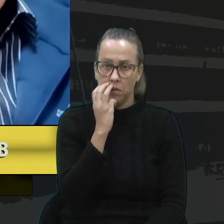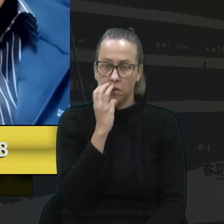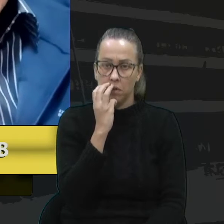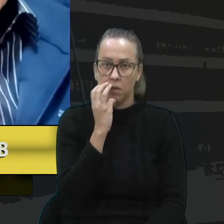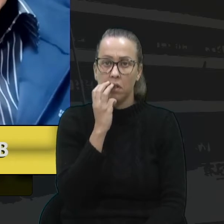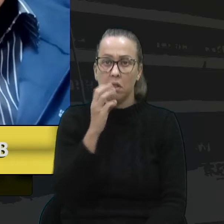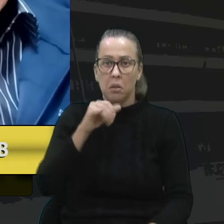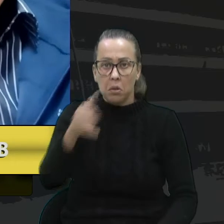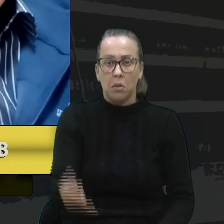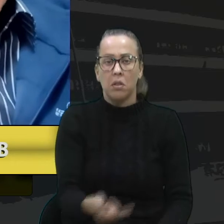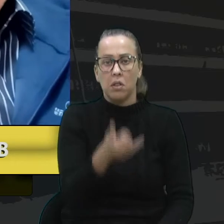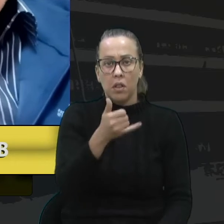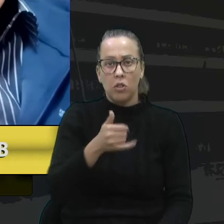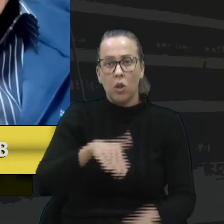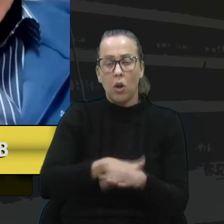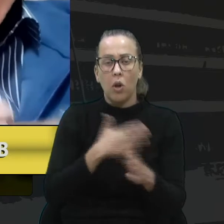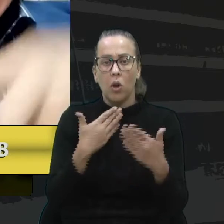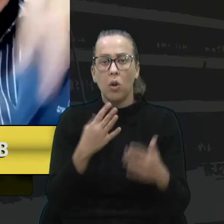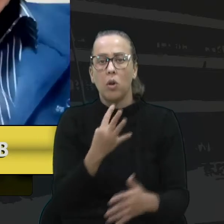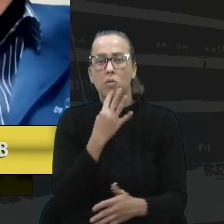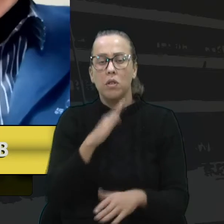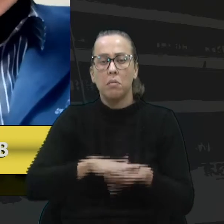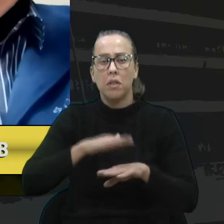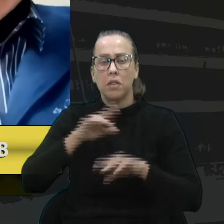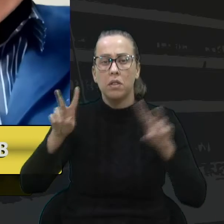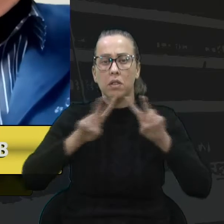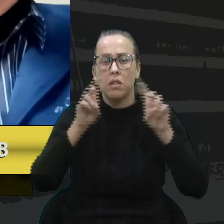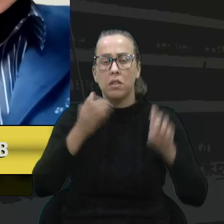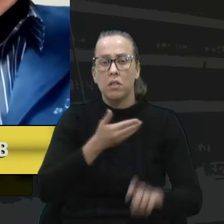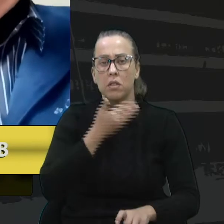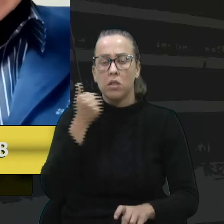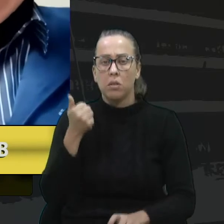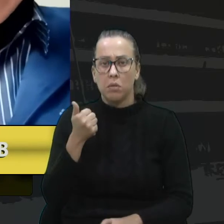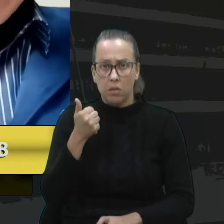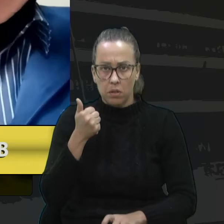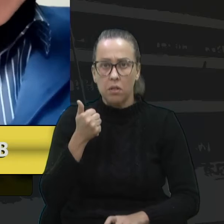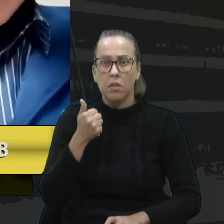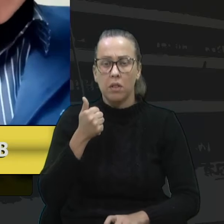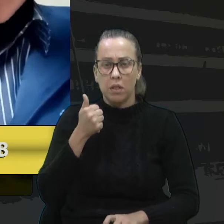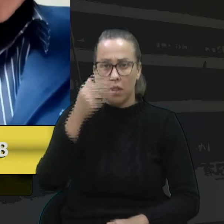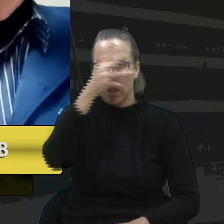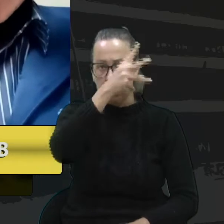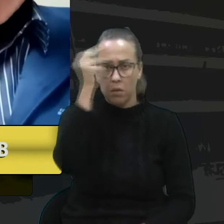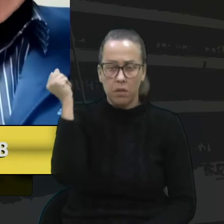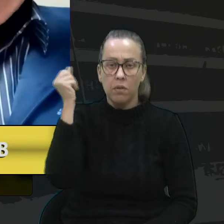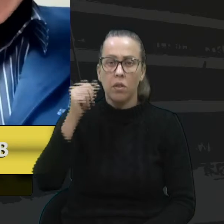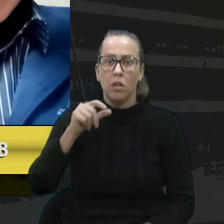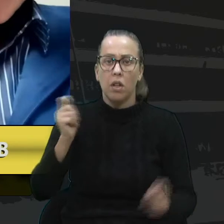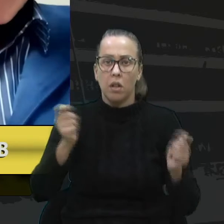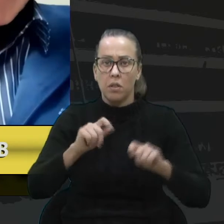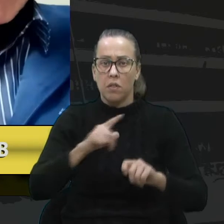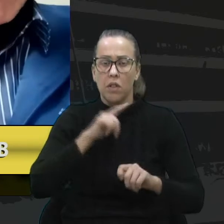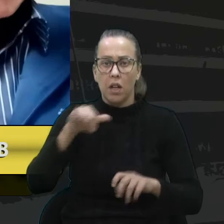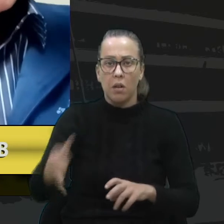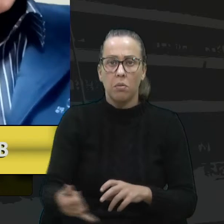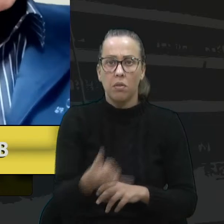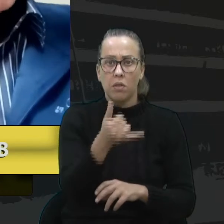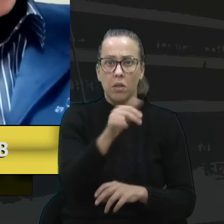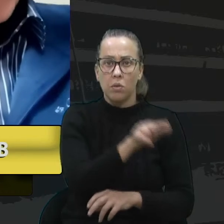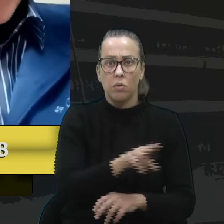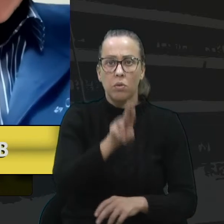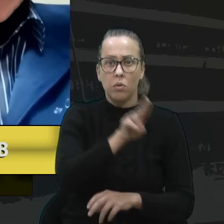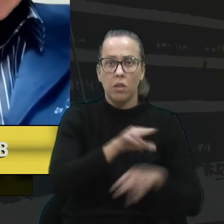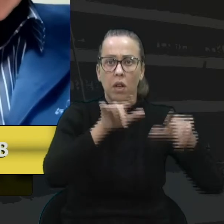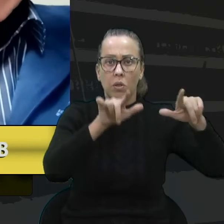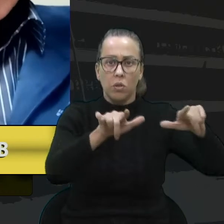novos pares, que pudemos conhecer um pouco mais sobre as vantagens que o município pode ter aproveitando os espaços